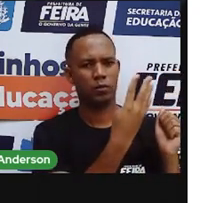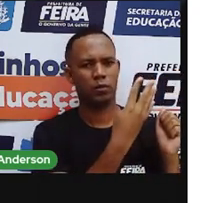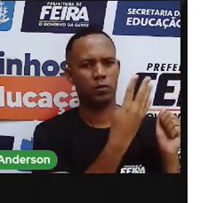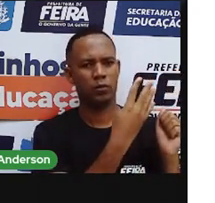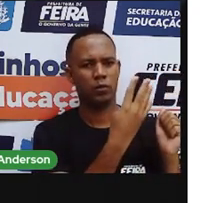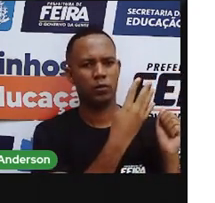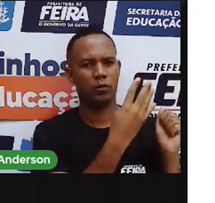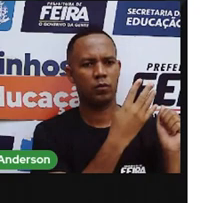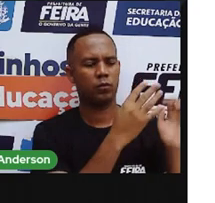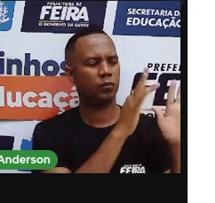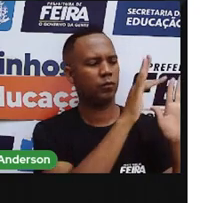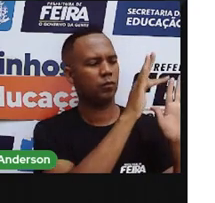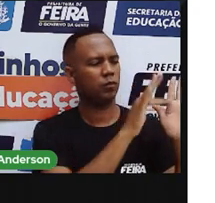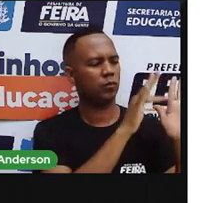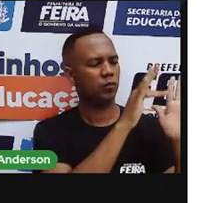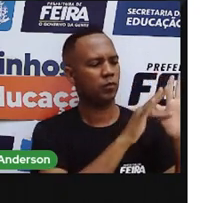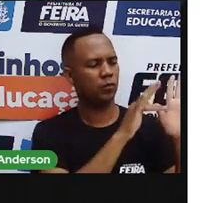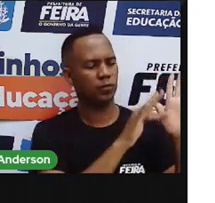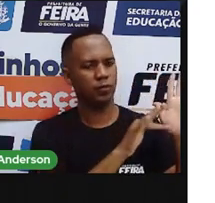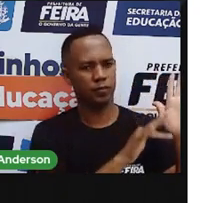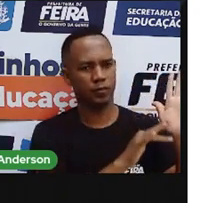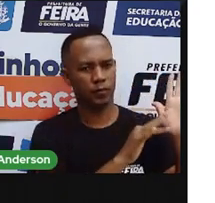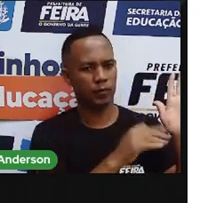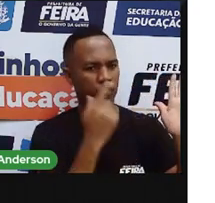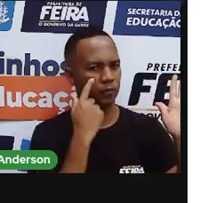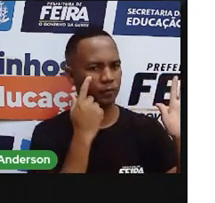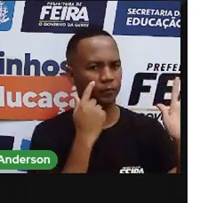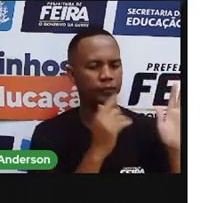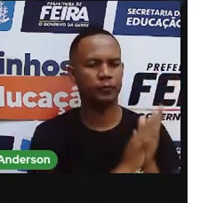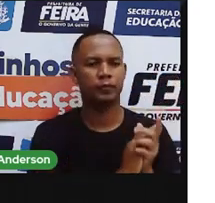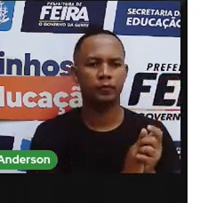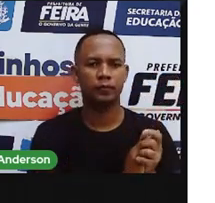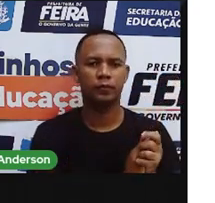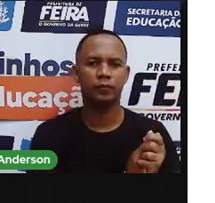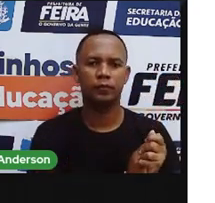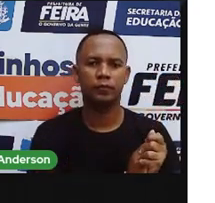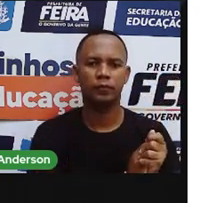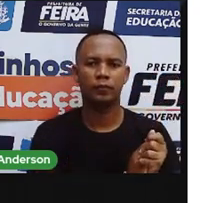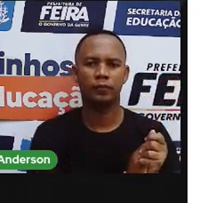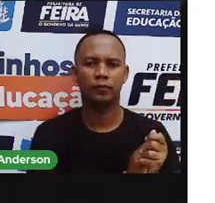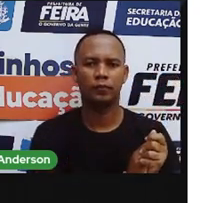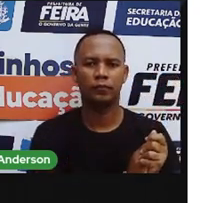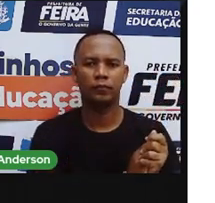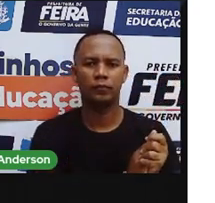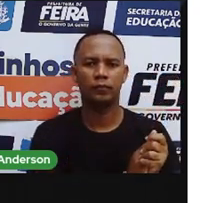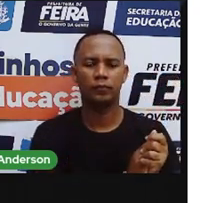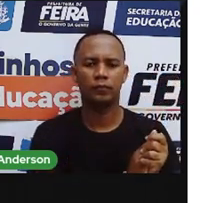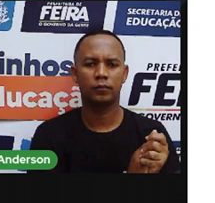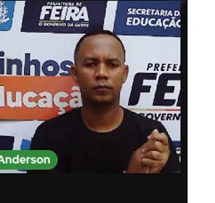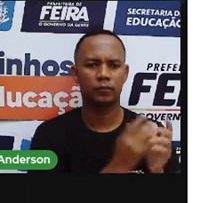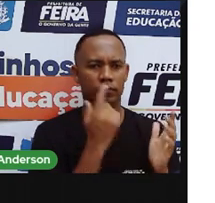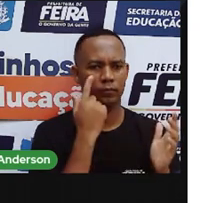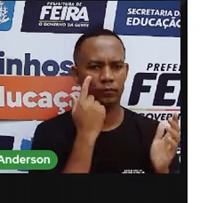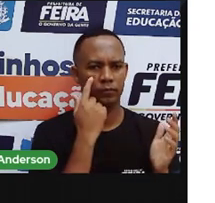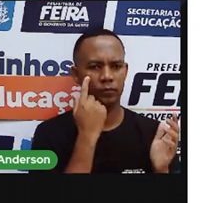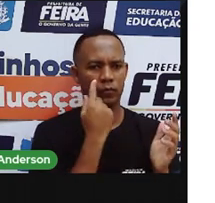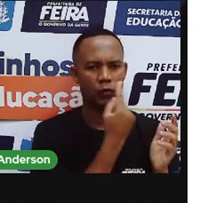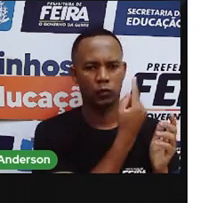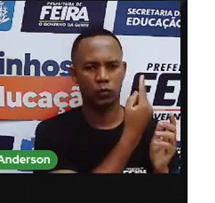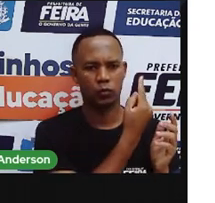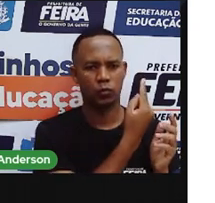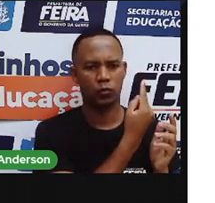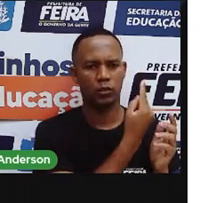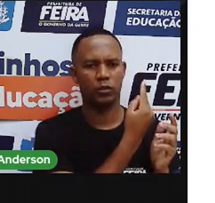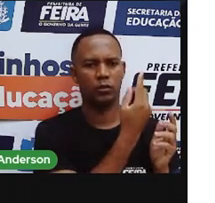Uma? Estrofe. Então, vamos lá. Quantas estrofes tem nesse poema? Olha, uma, duas,